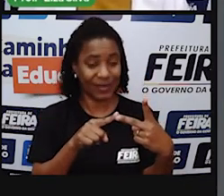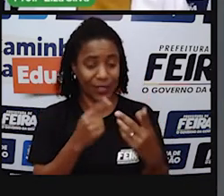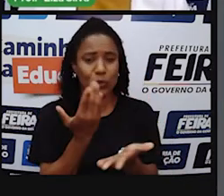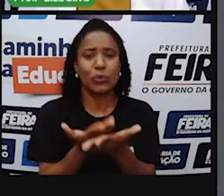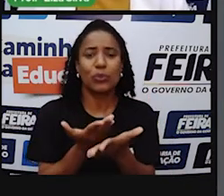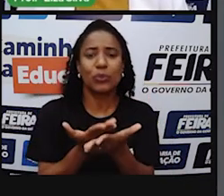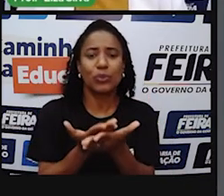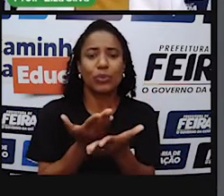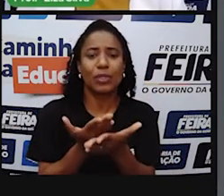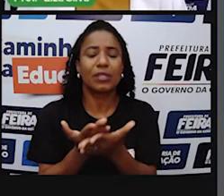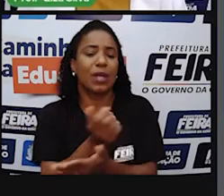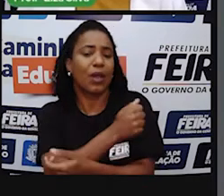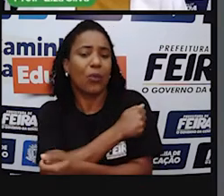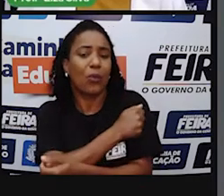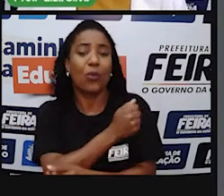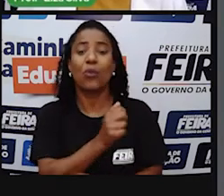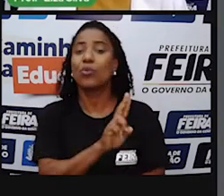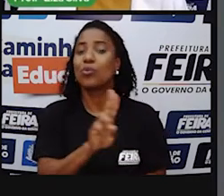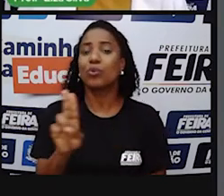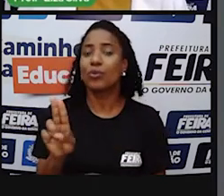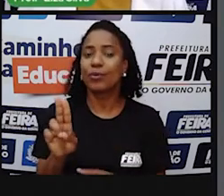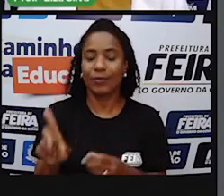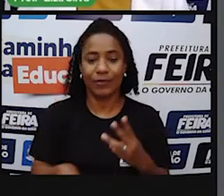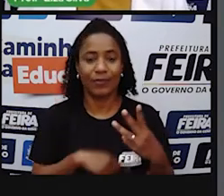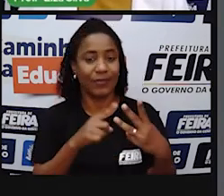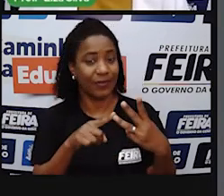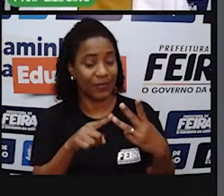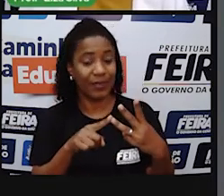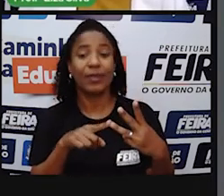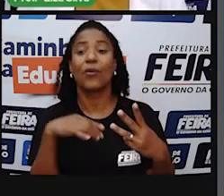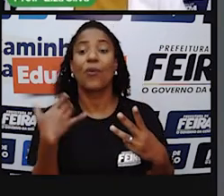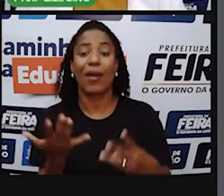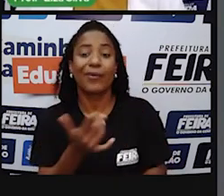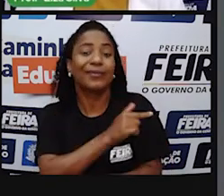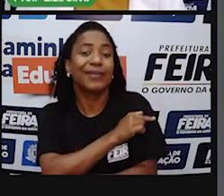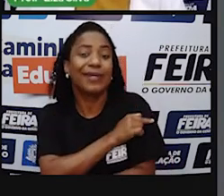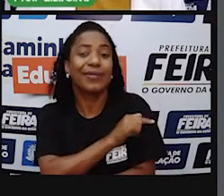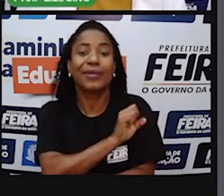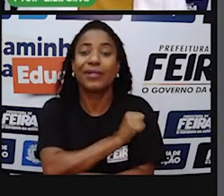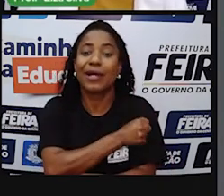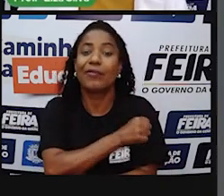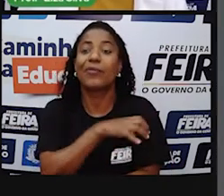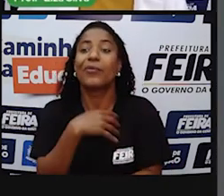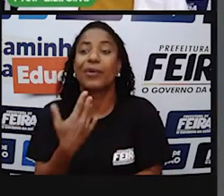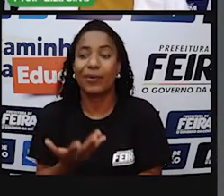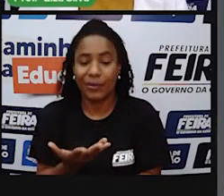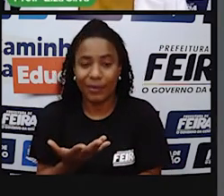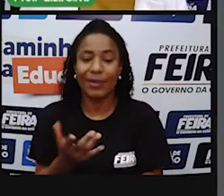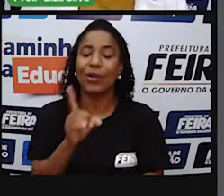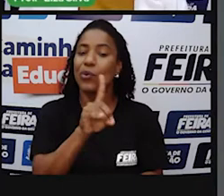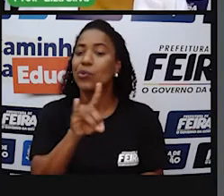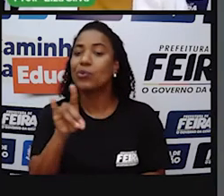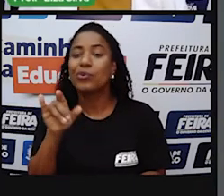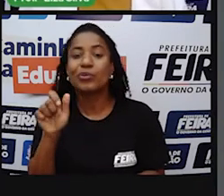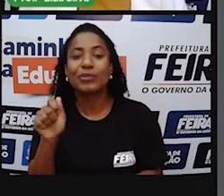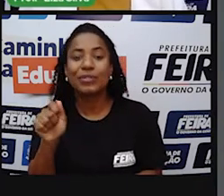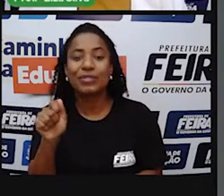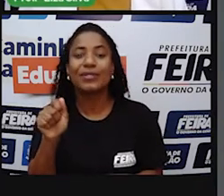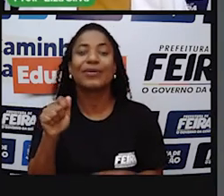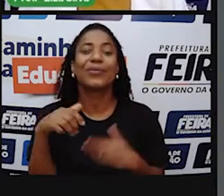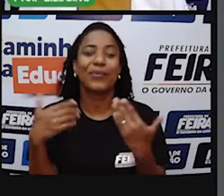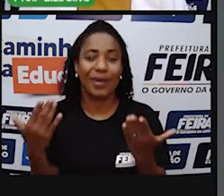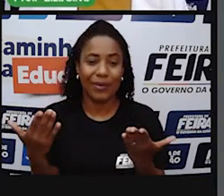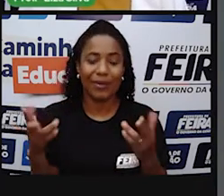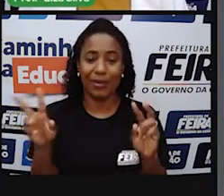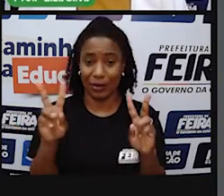Student, o seu nome. Grade, a série que você estuda. Date, a data da aula de hoje.